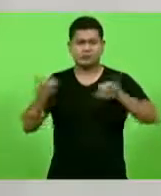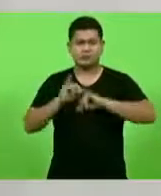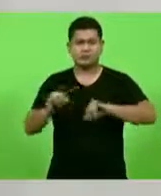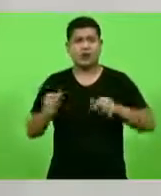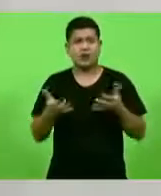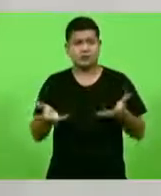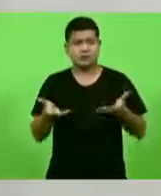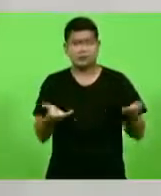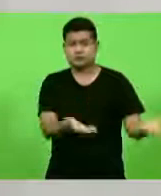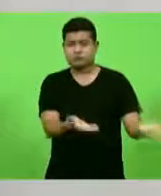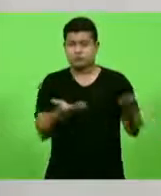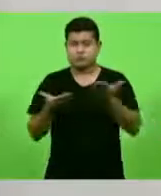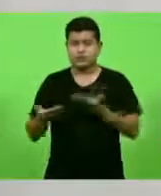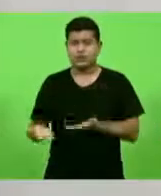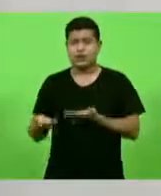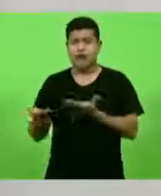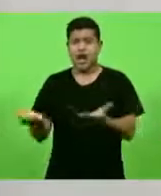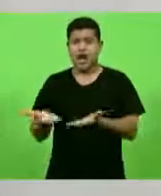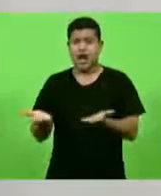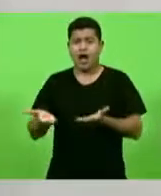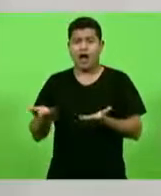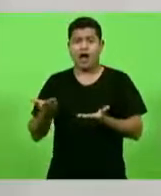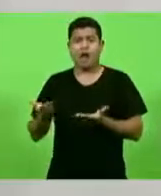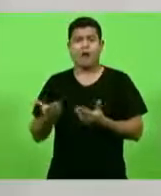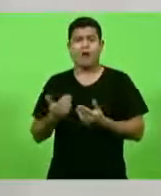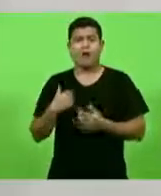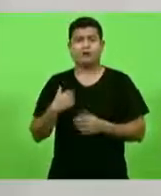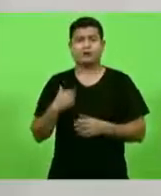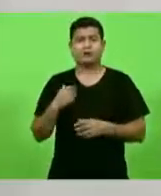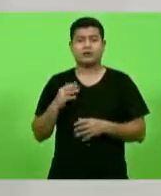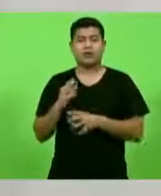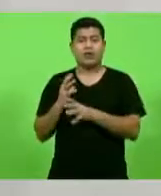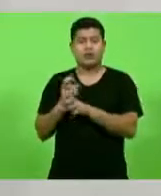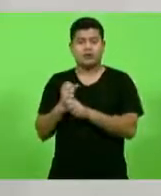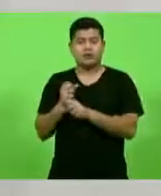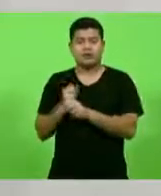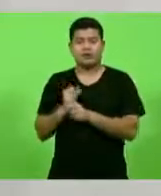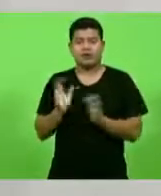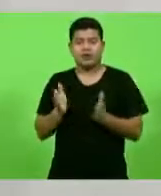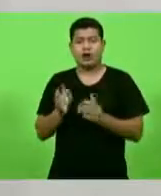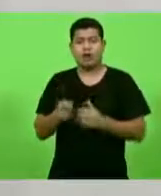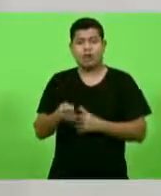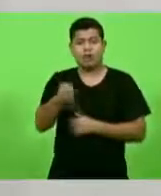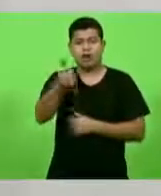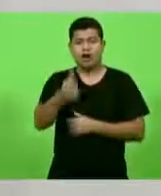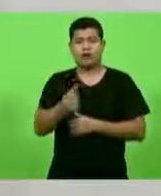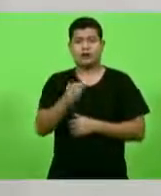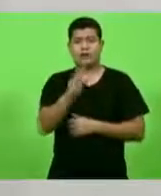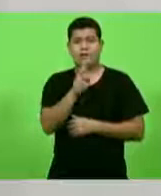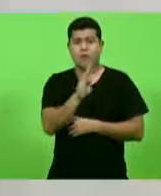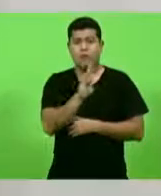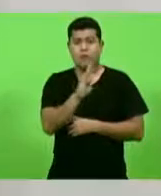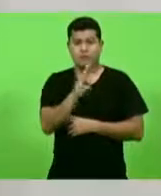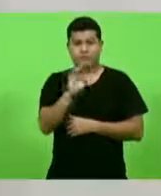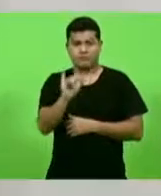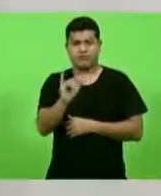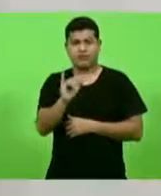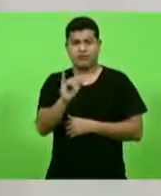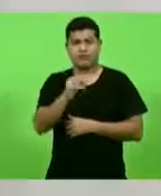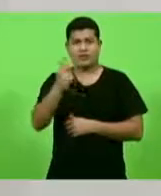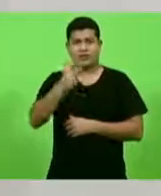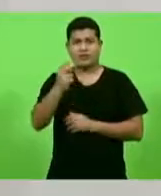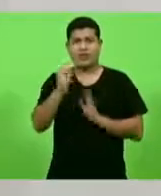todos a ingressar na contagem regressiva para o bicentenário do pesquisador que começa hoje.